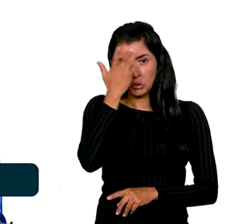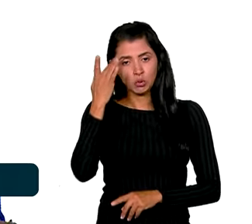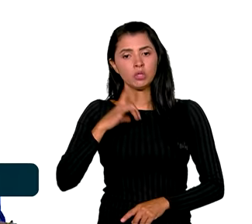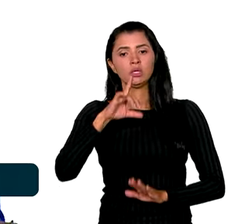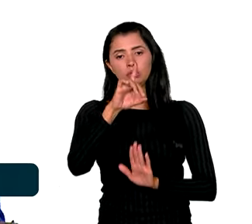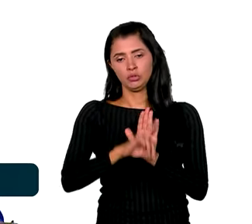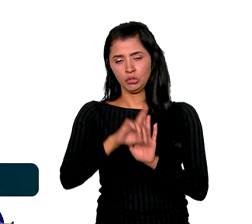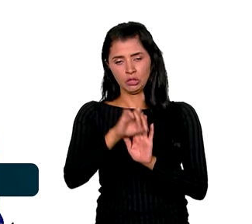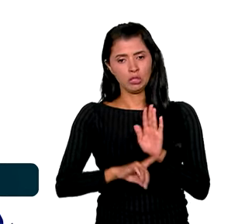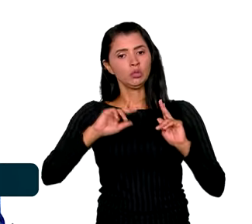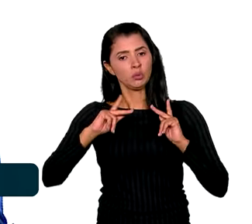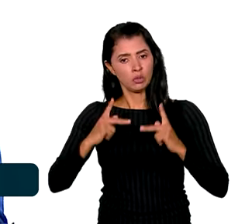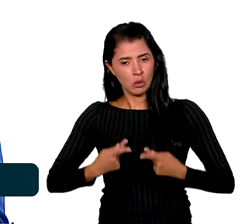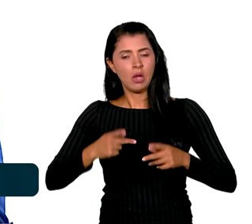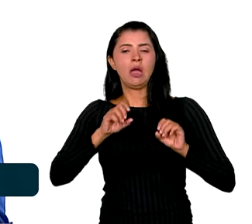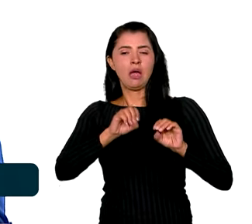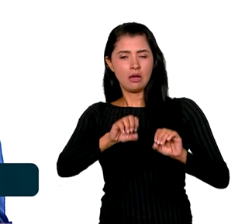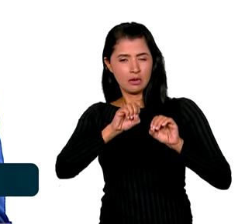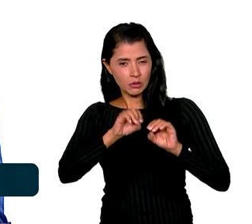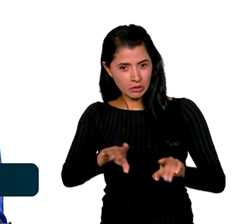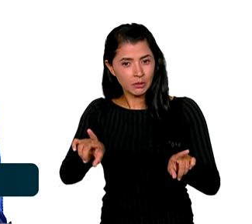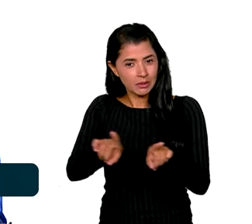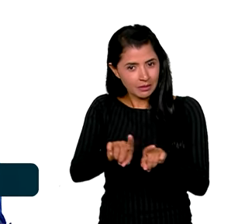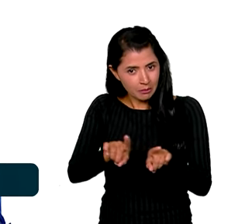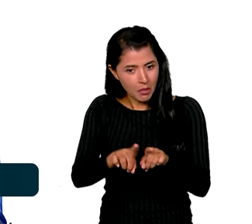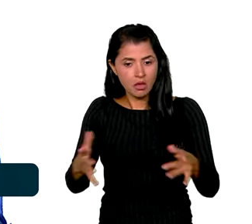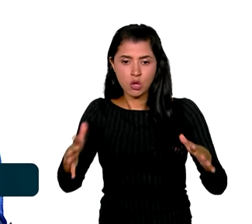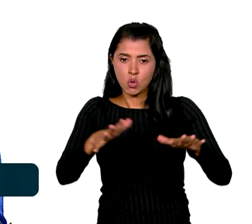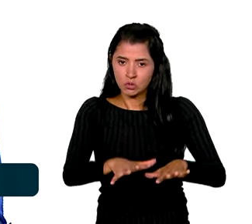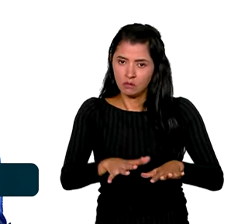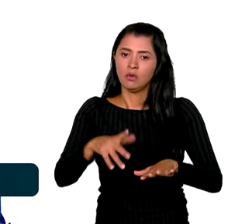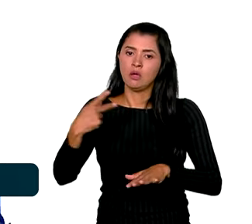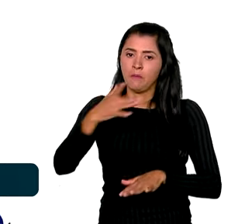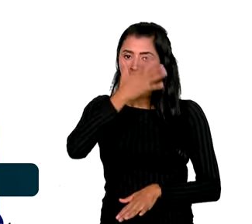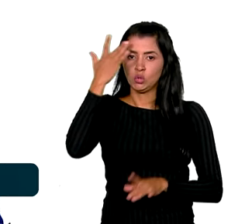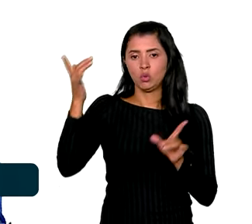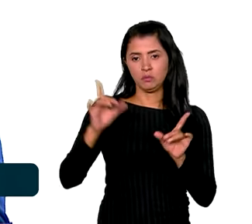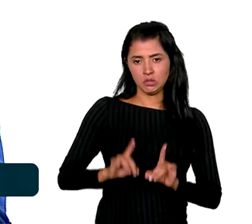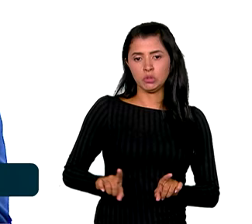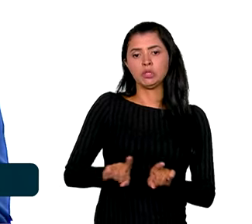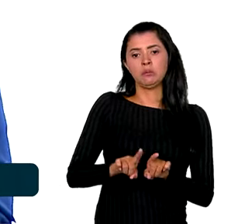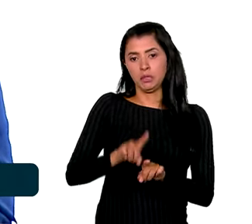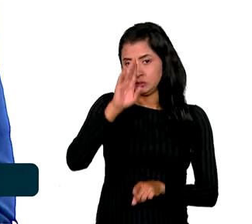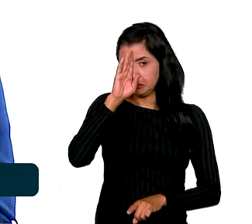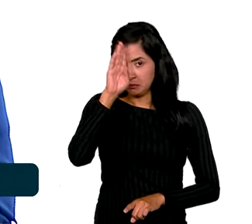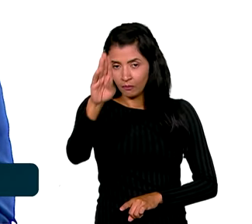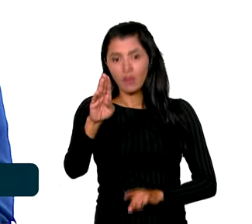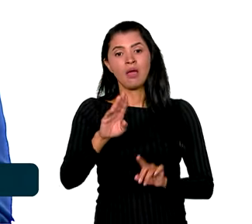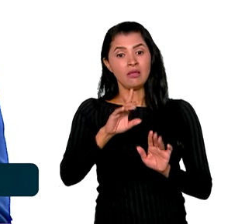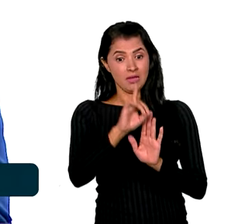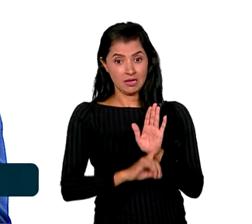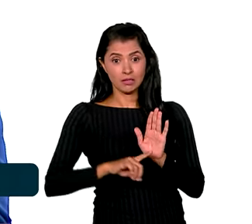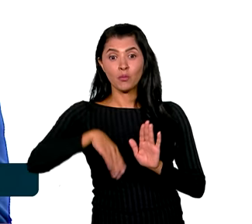tem direito à educação, inclusive e principalmente as pessoas com deficiência. A Declaração Universal